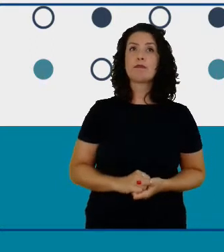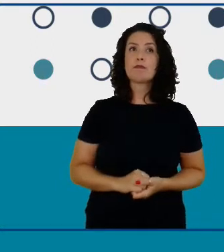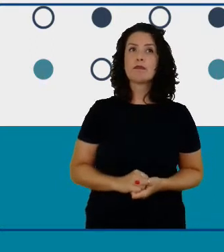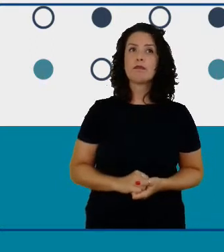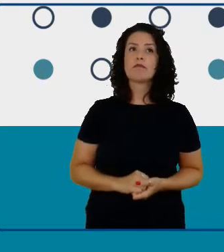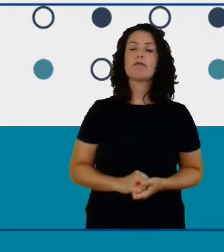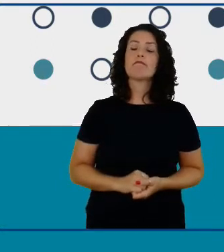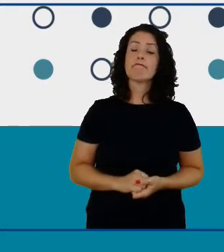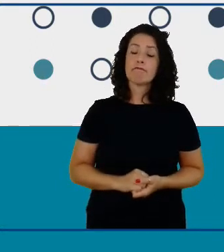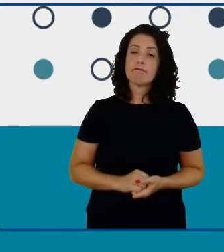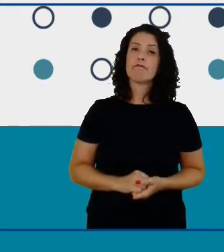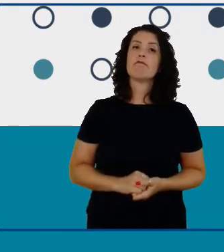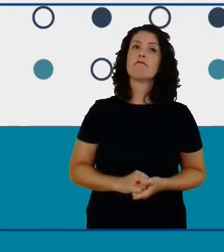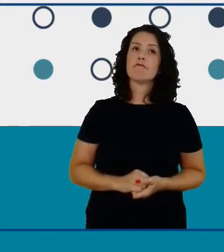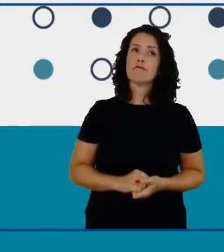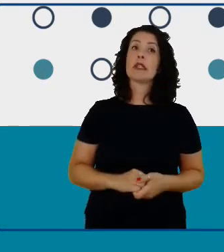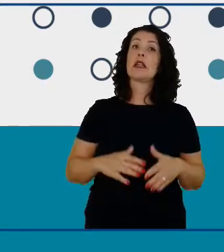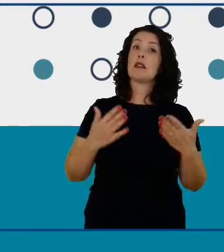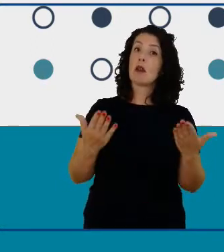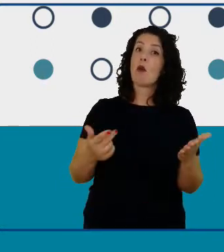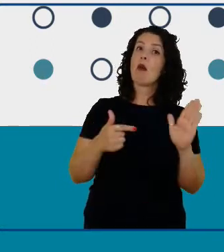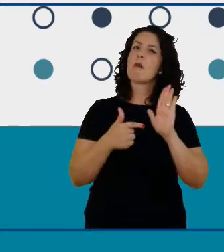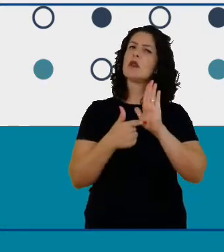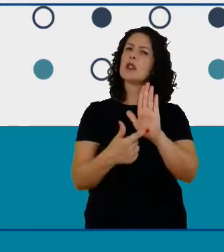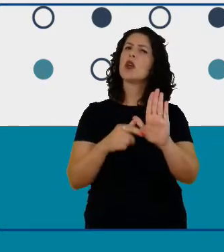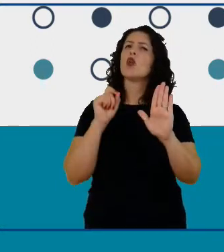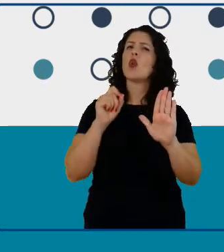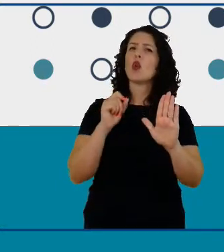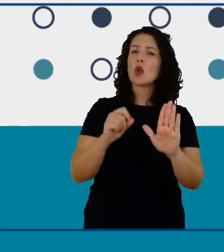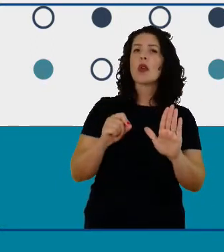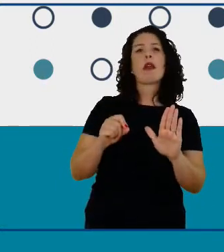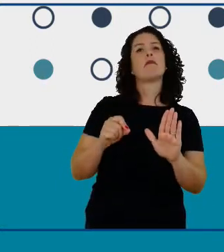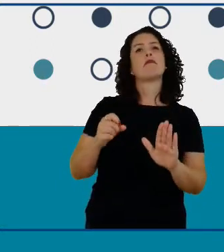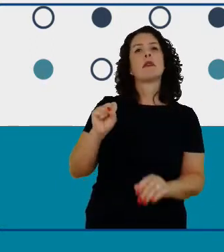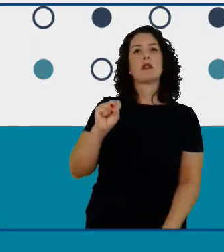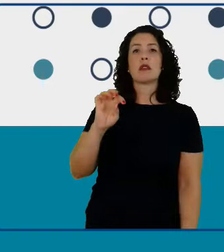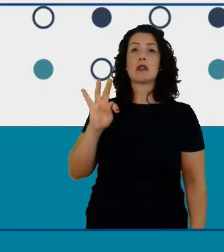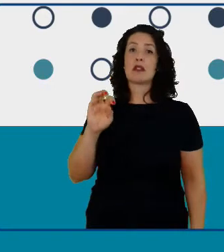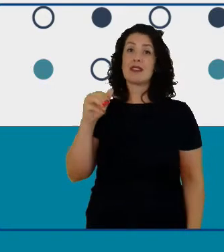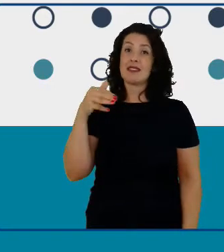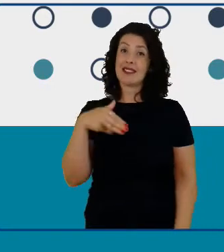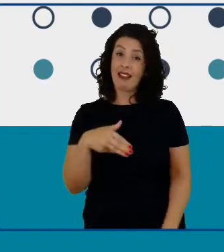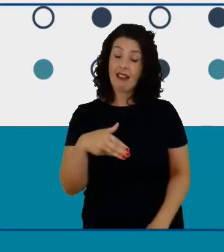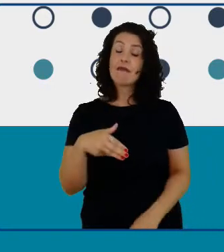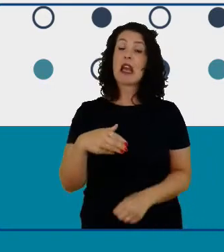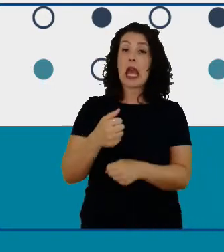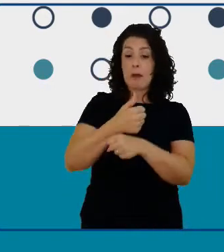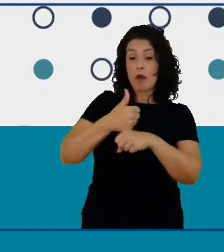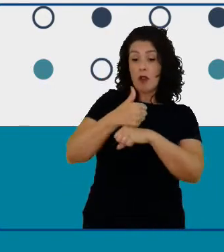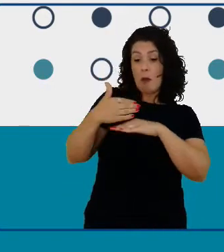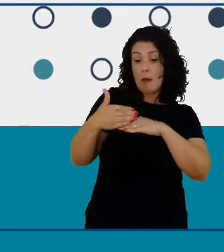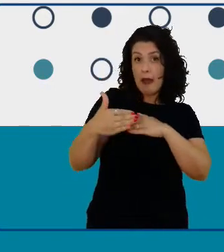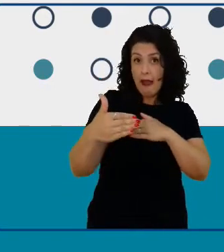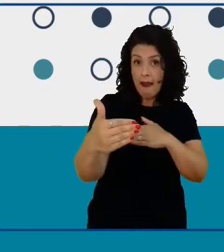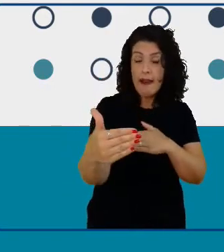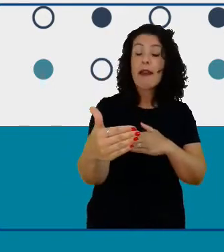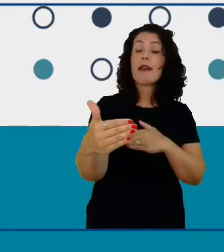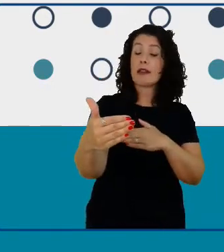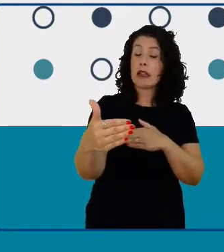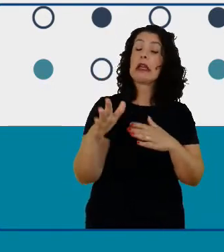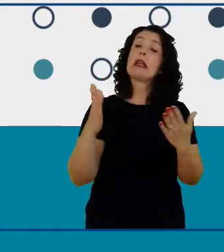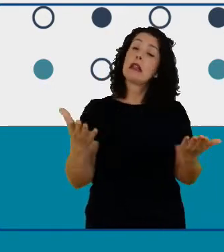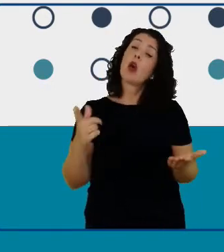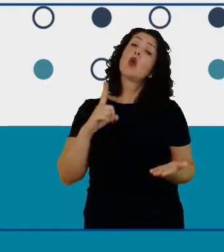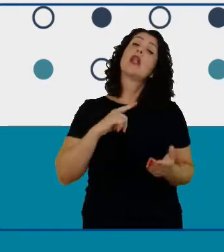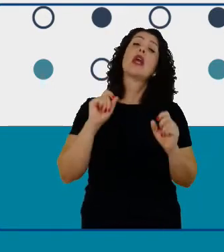próximo eu estou observando as carreiras de STEM então aqui as afirmações são tenho um bom